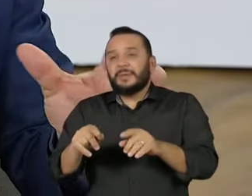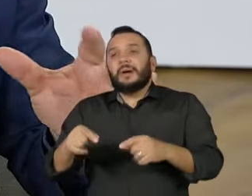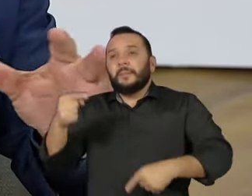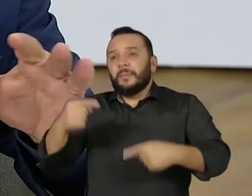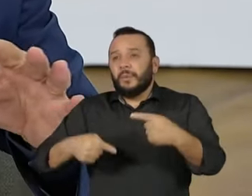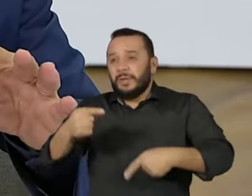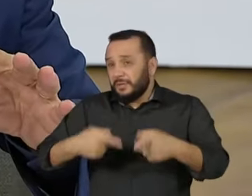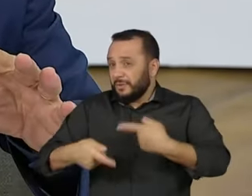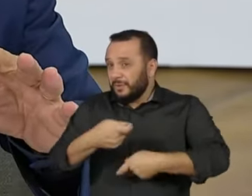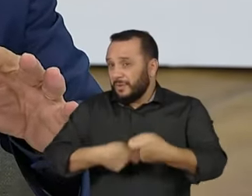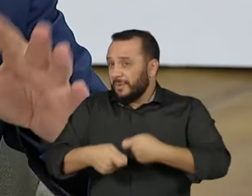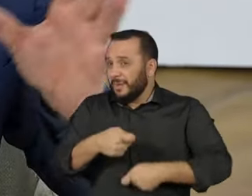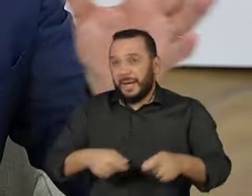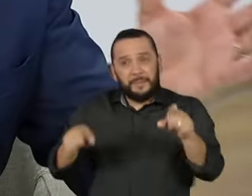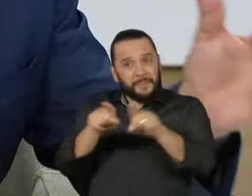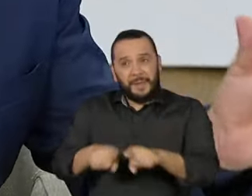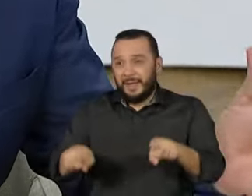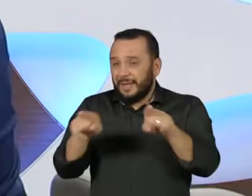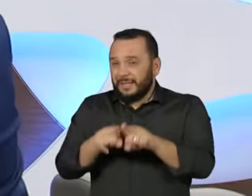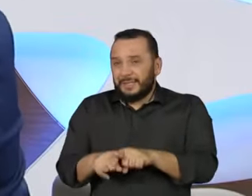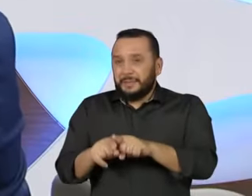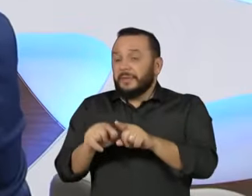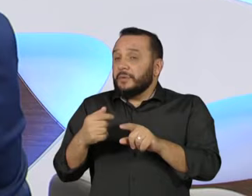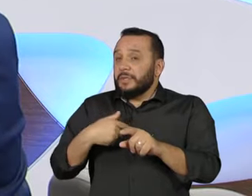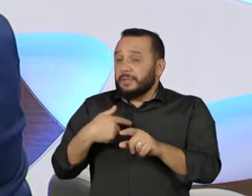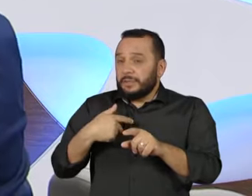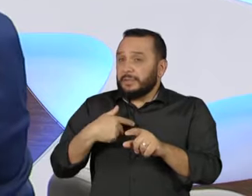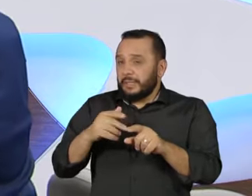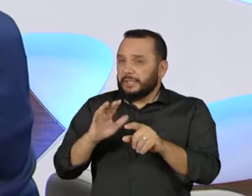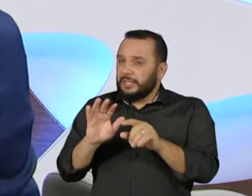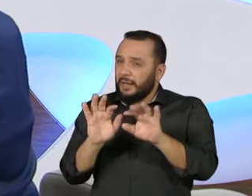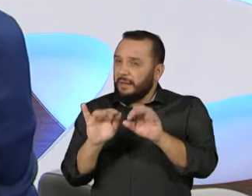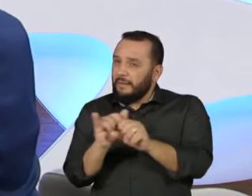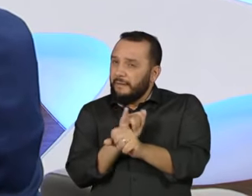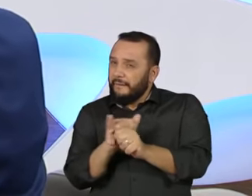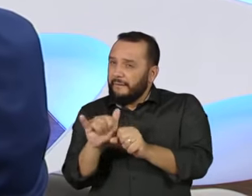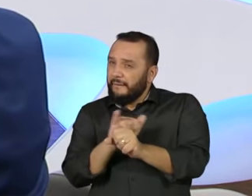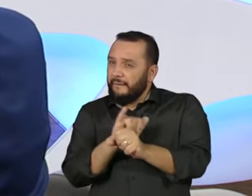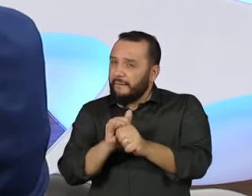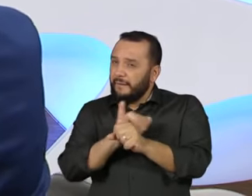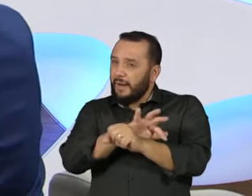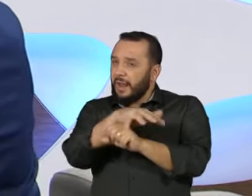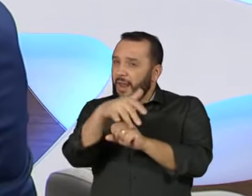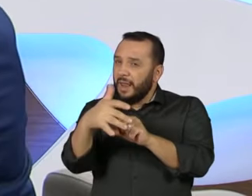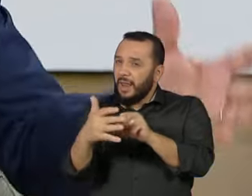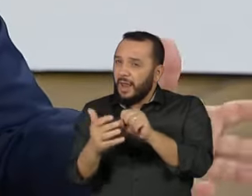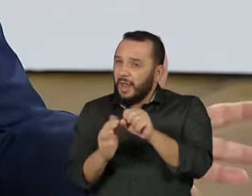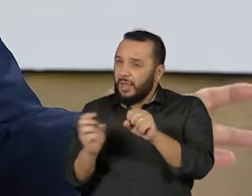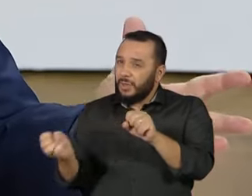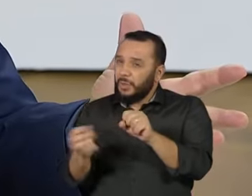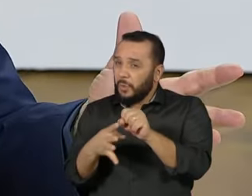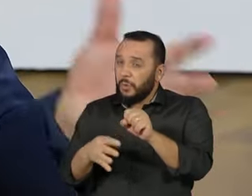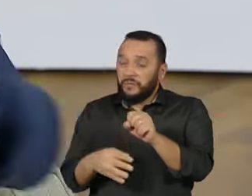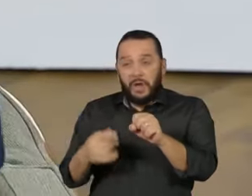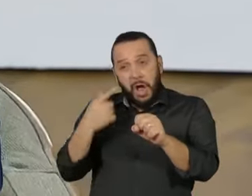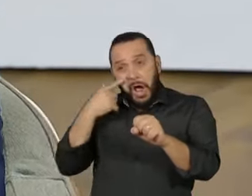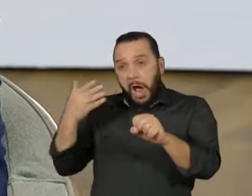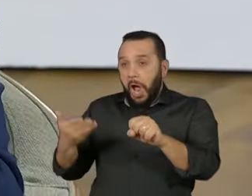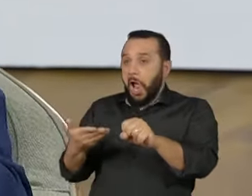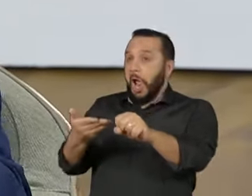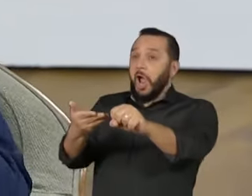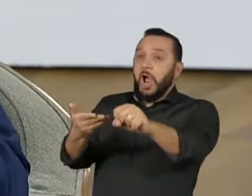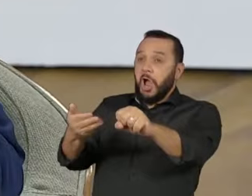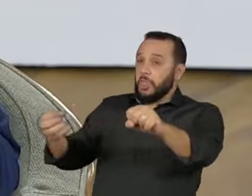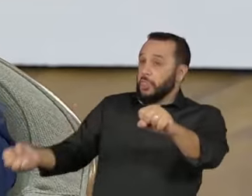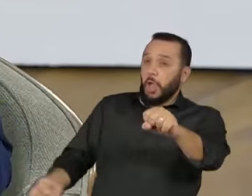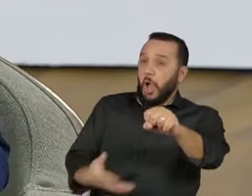com outra embalagem, vou usar uma expressão do meu setor atual, com outra embalagem e apresenta